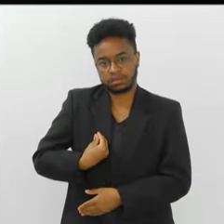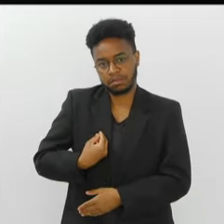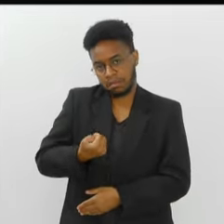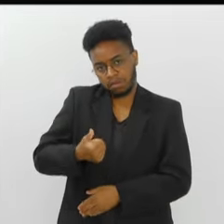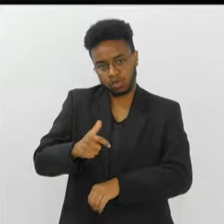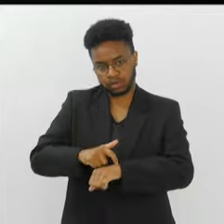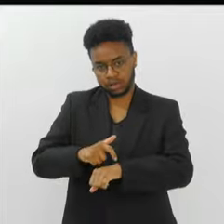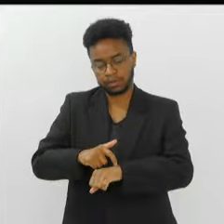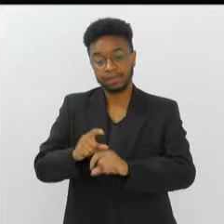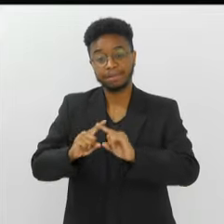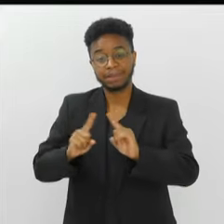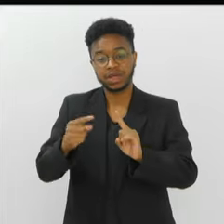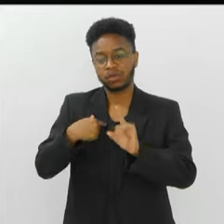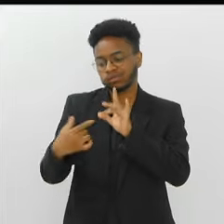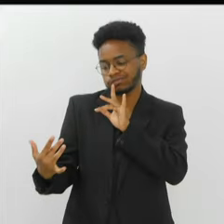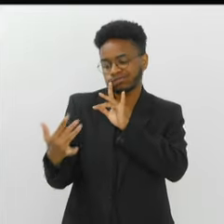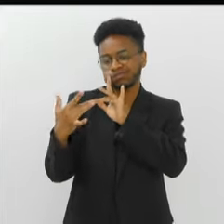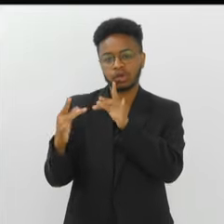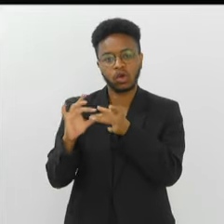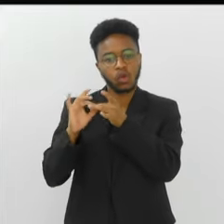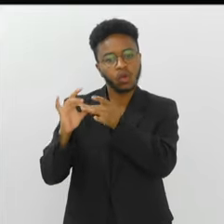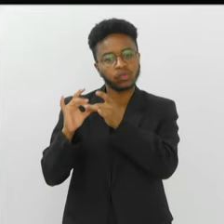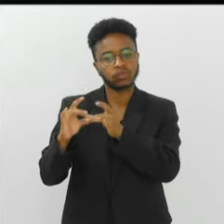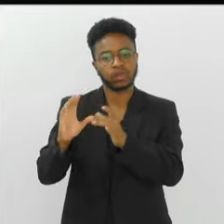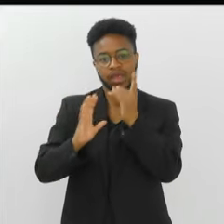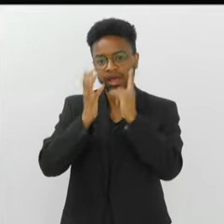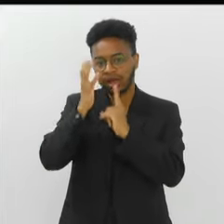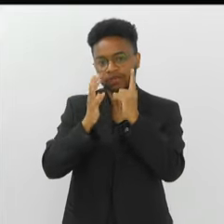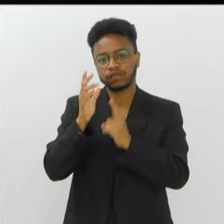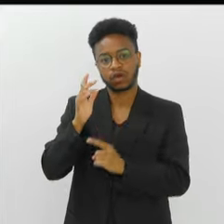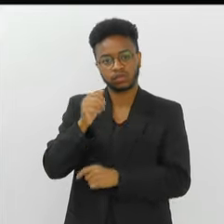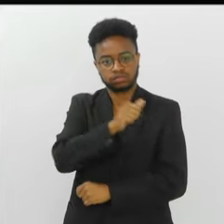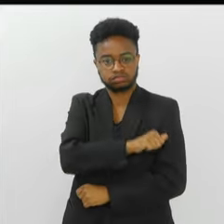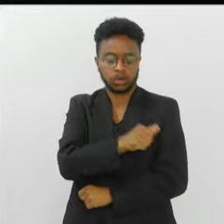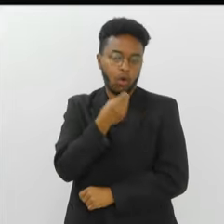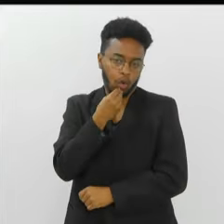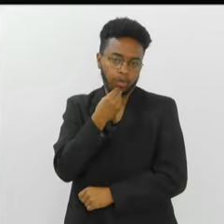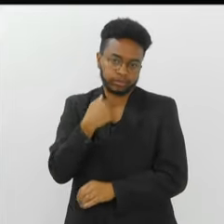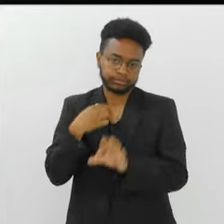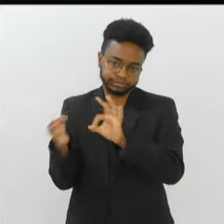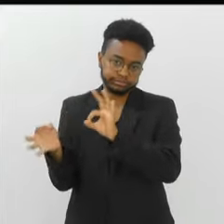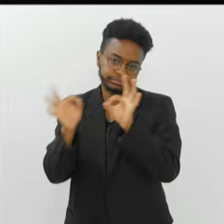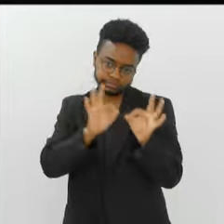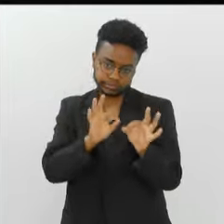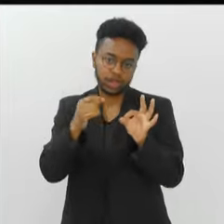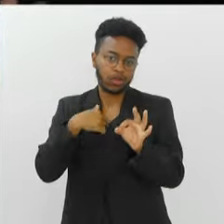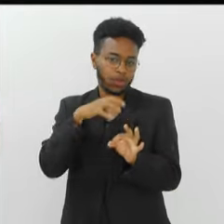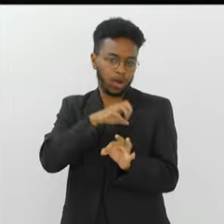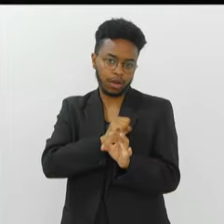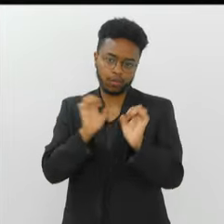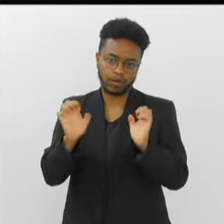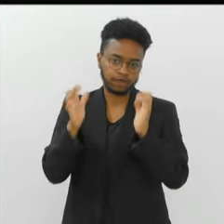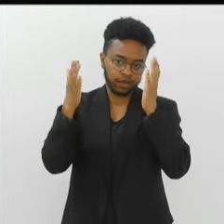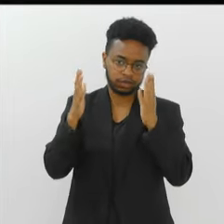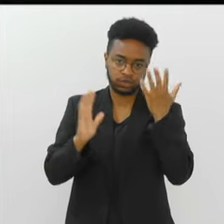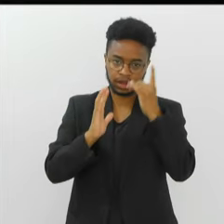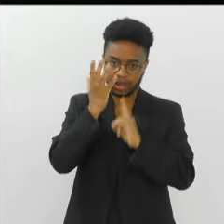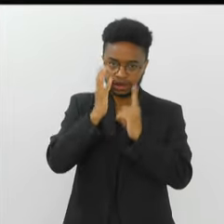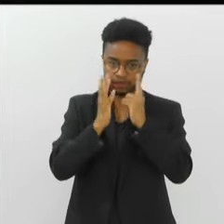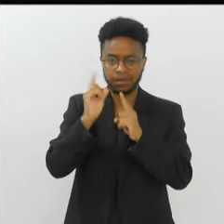agora, mas a minha ligação com o Carnaval do Rio, claro que como espectador, como amante da festa,